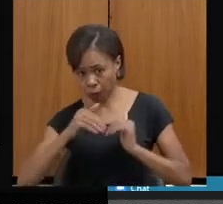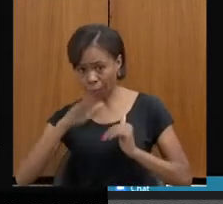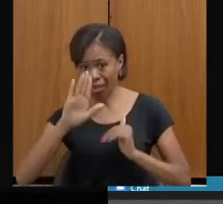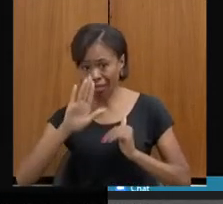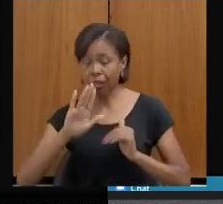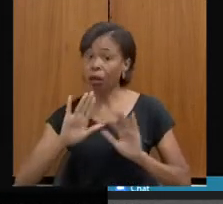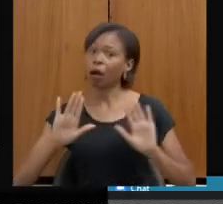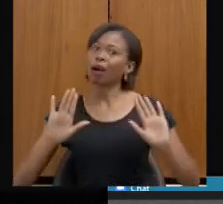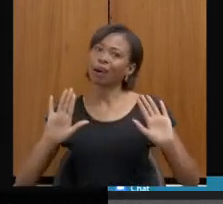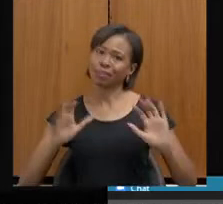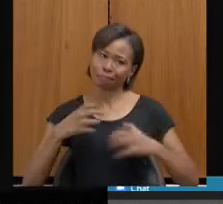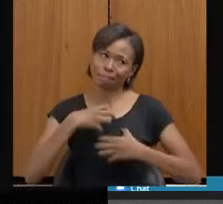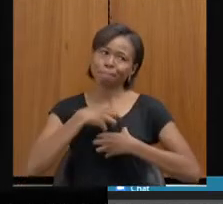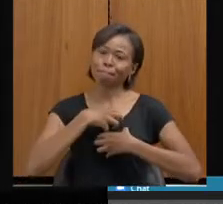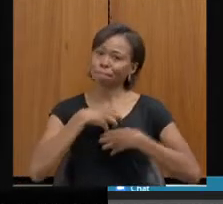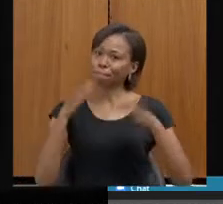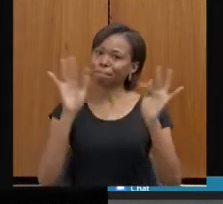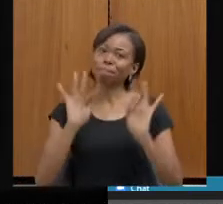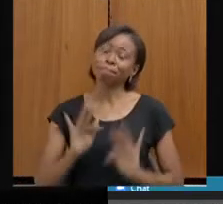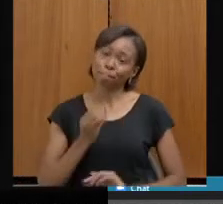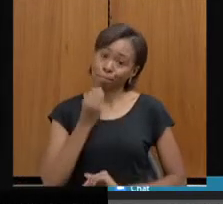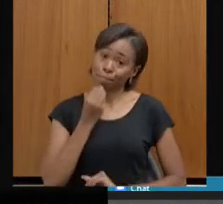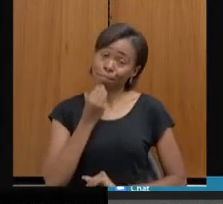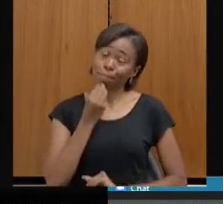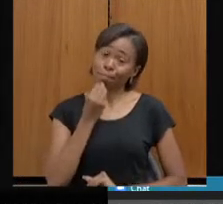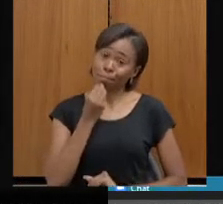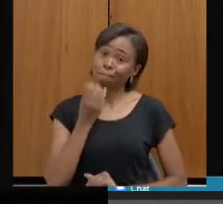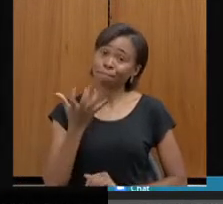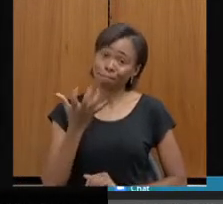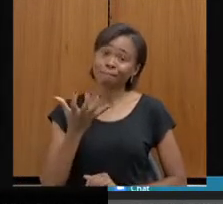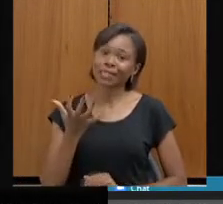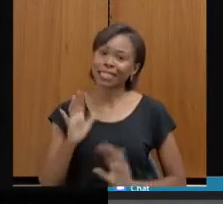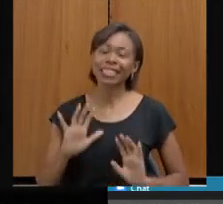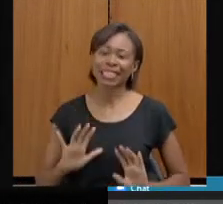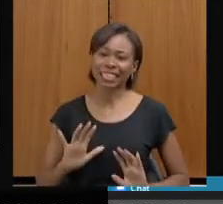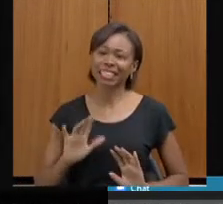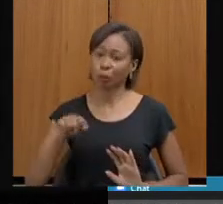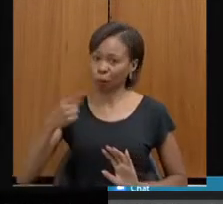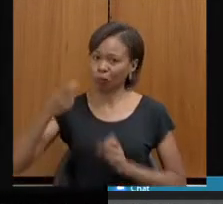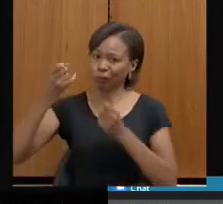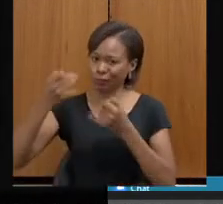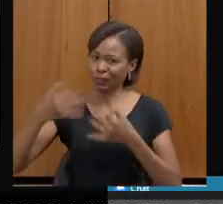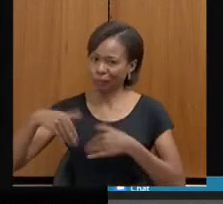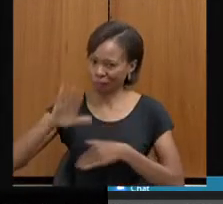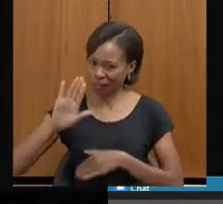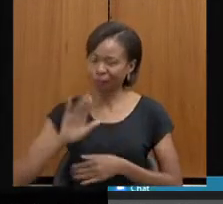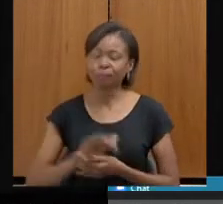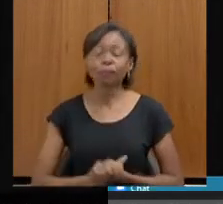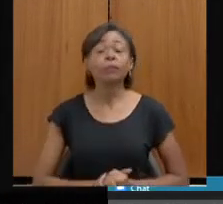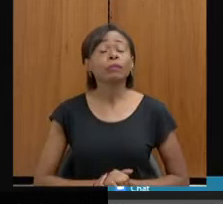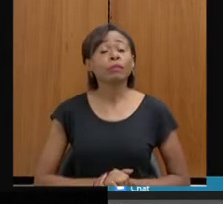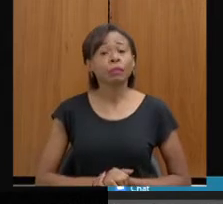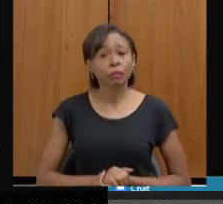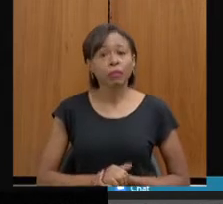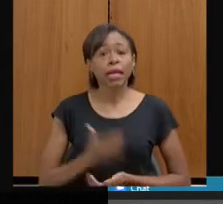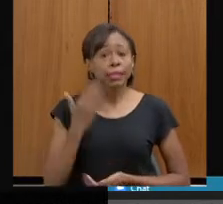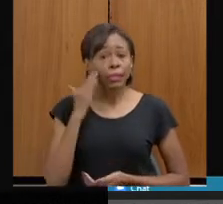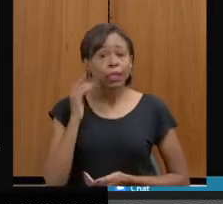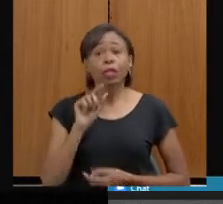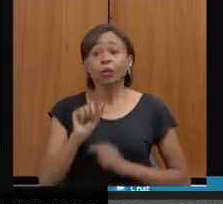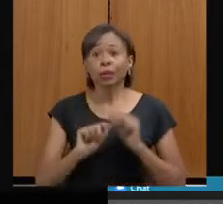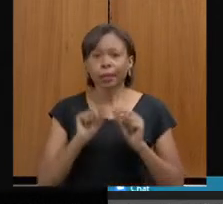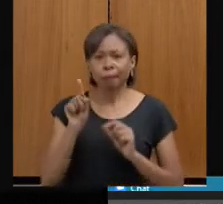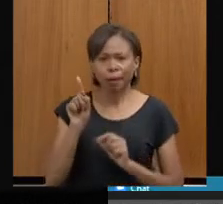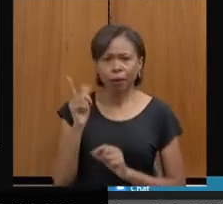extremamente feliz, eu tenho essa expectativa, depois vou contar alguns casos para você. E o que a gente entende é o seguinte, para chegar